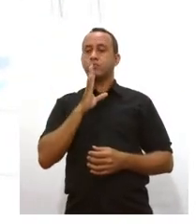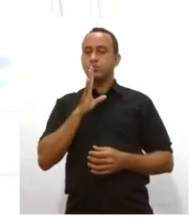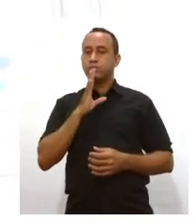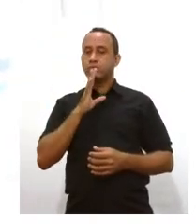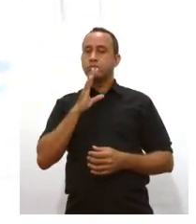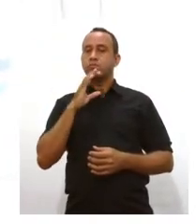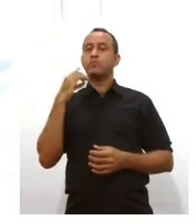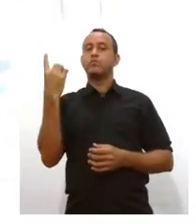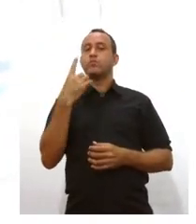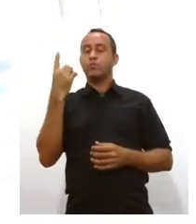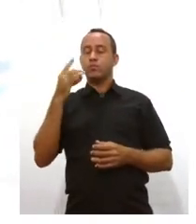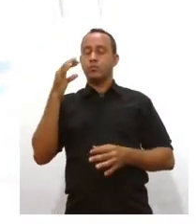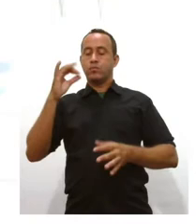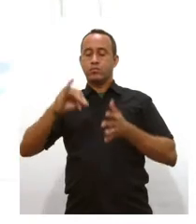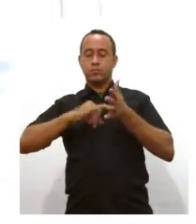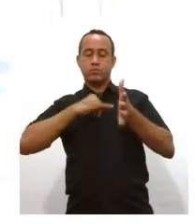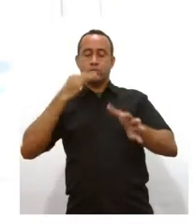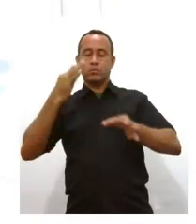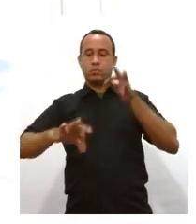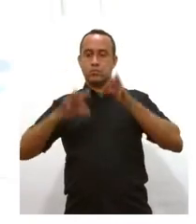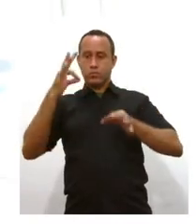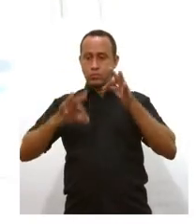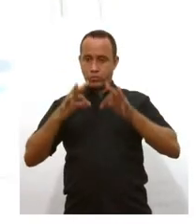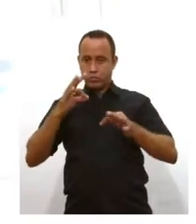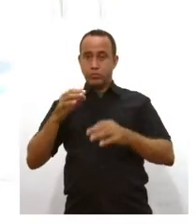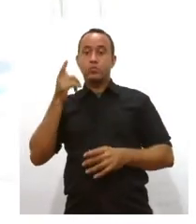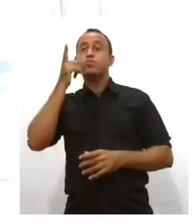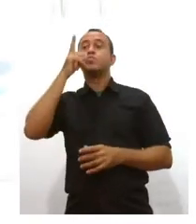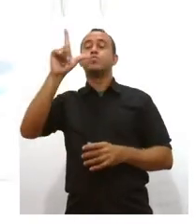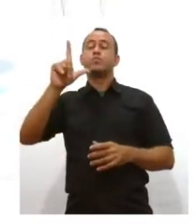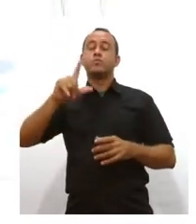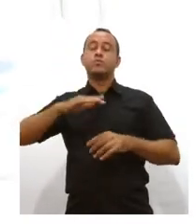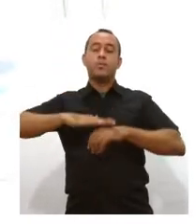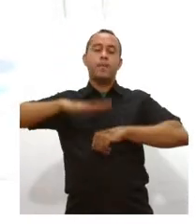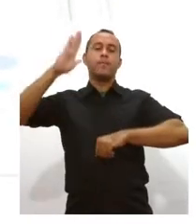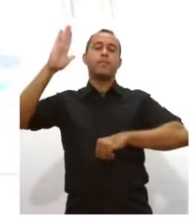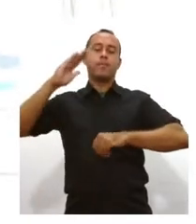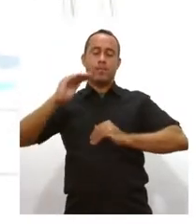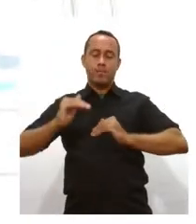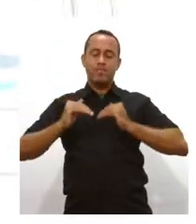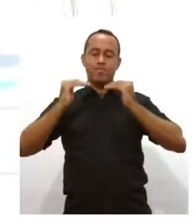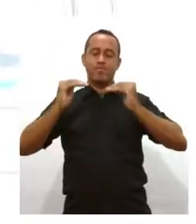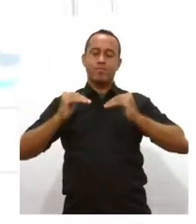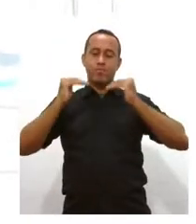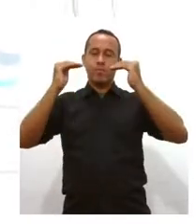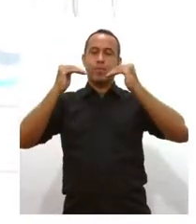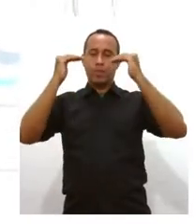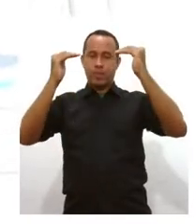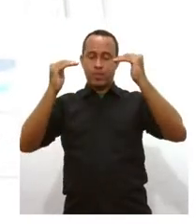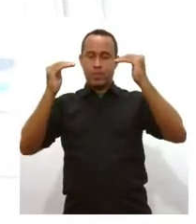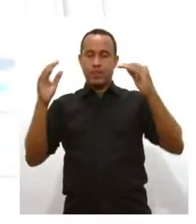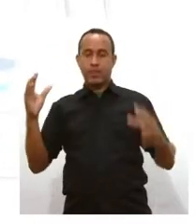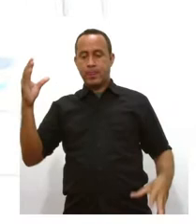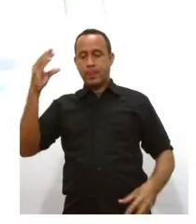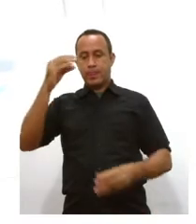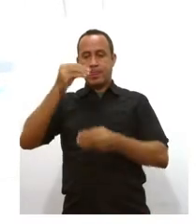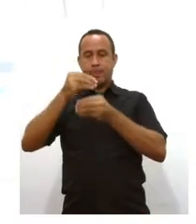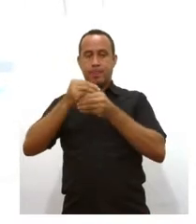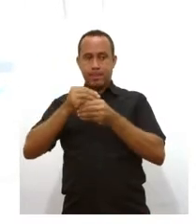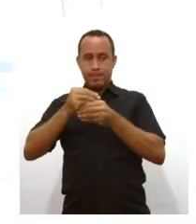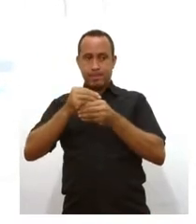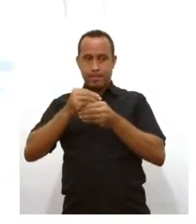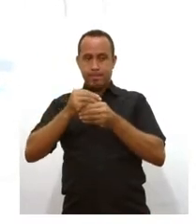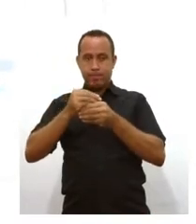nossos tribunais. Conquistas ainda maiores. Estamos avançando, como por exemplo, na complementação do que pertine